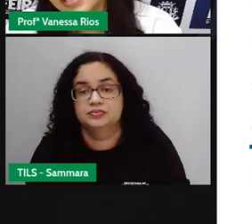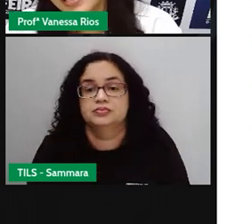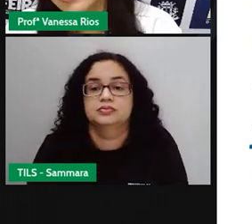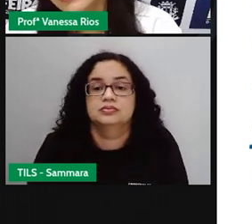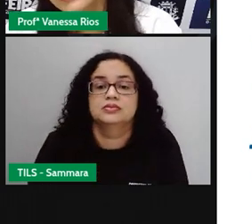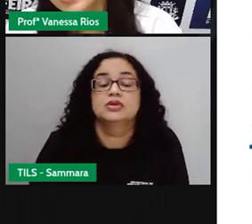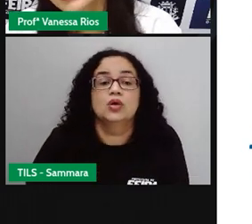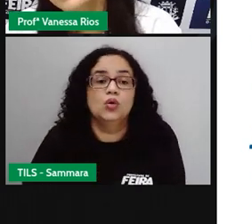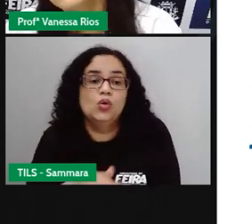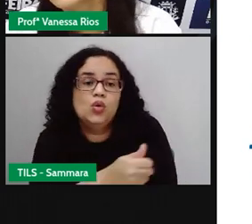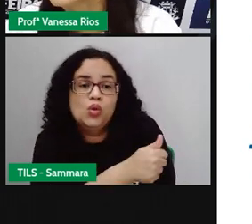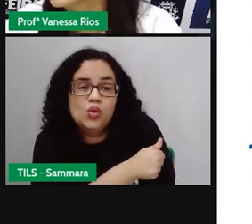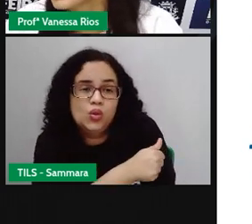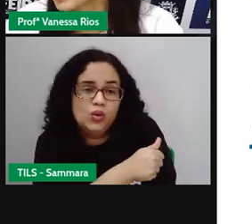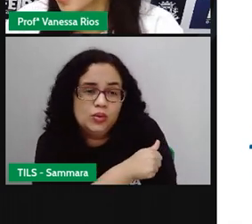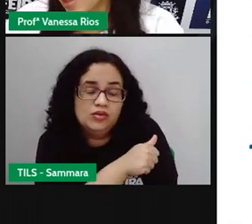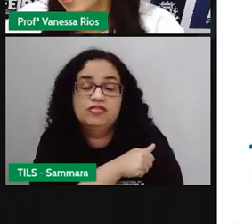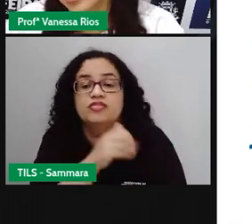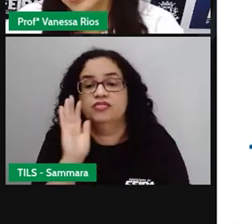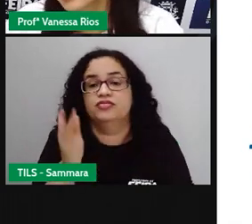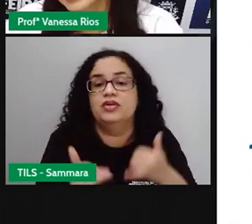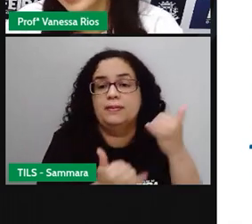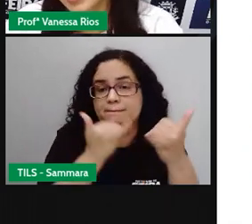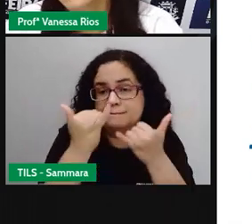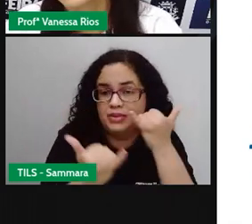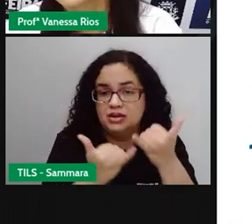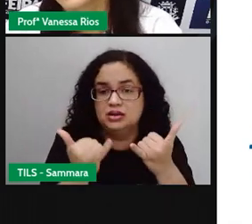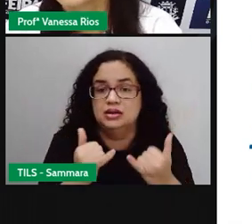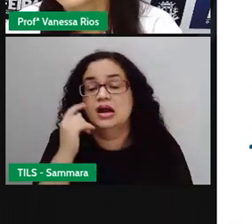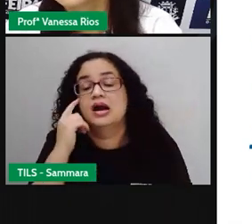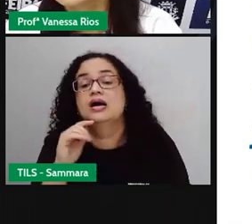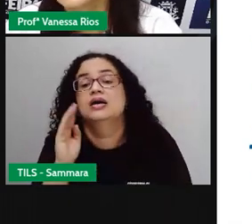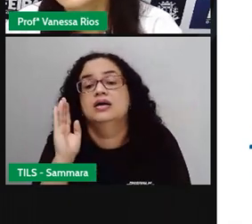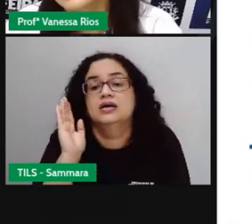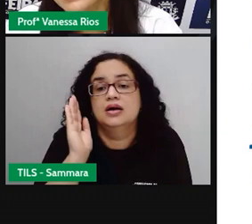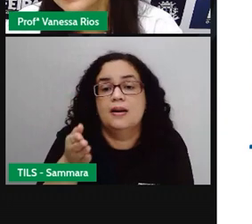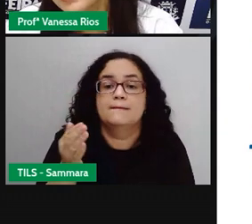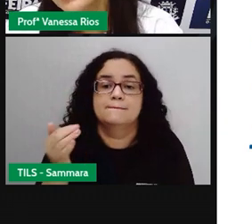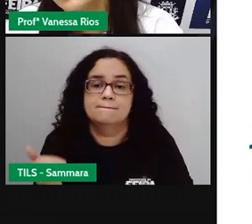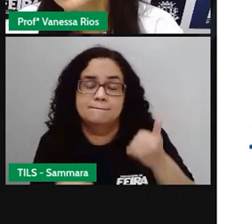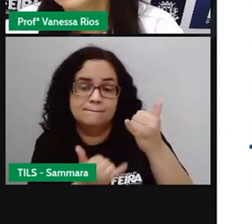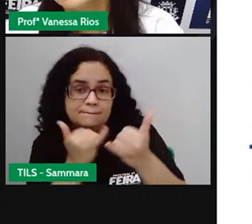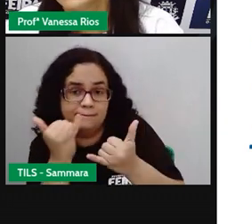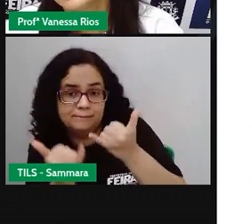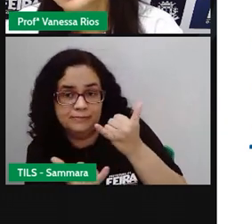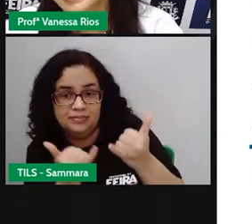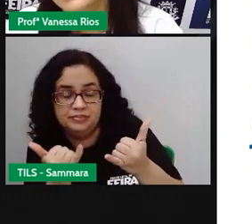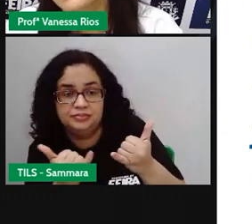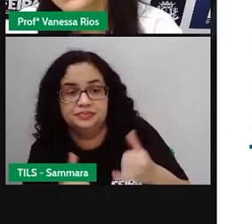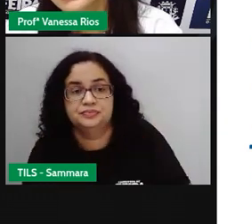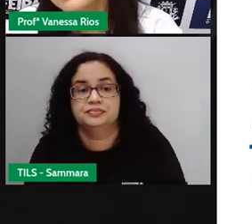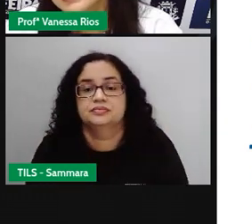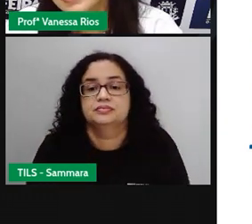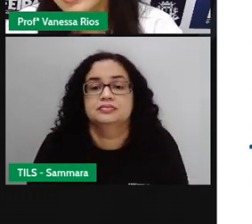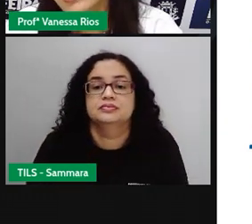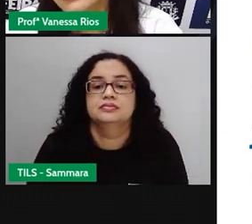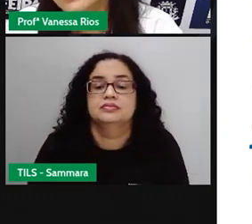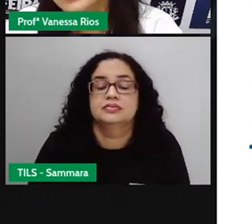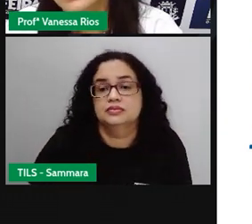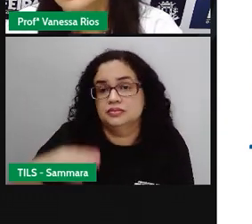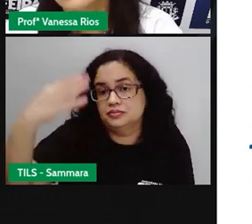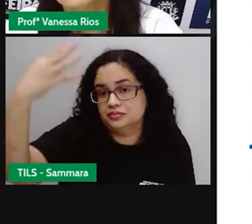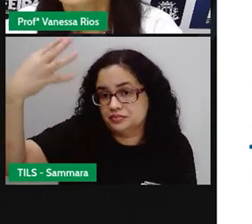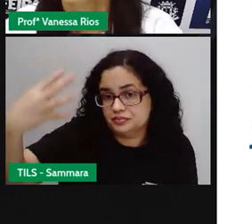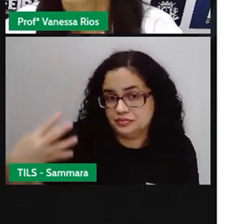é? os alunos ainda vão brincar eles não brincaram eles brincarão então brincarão entra na